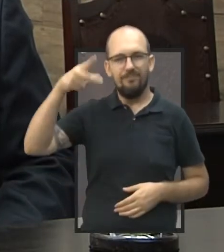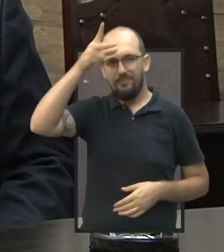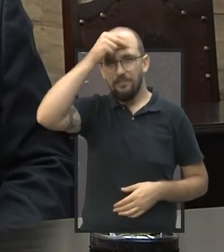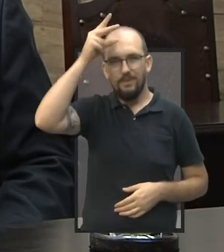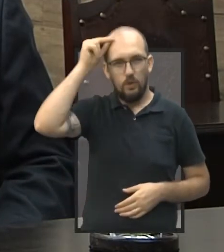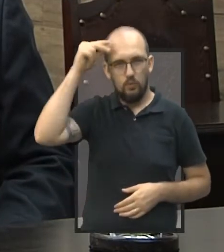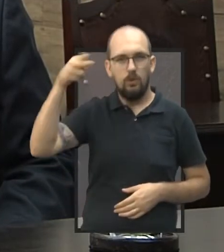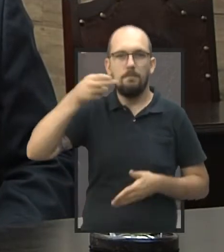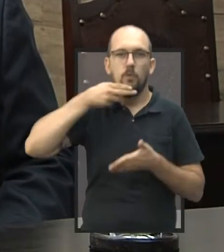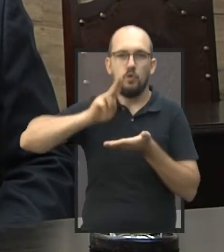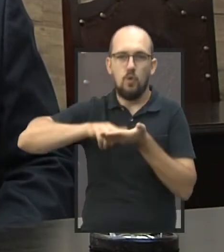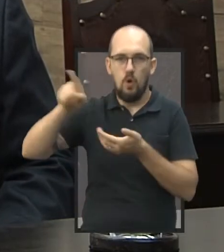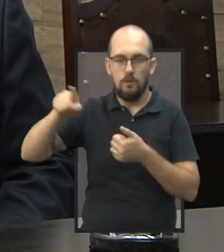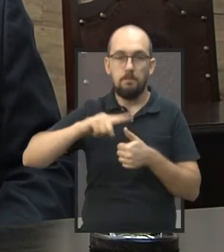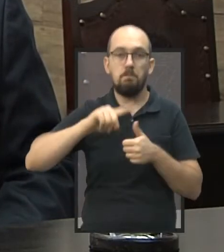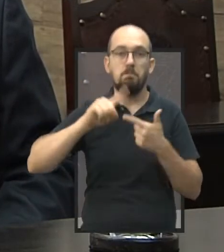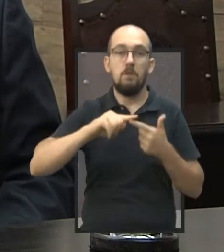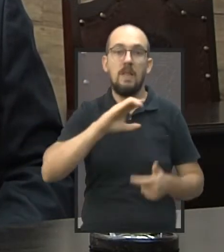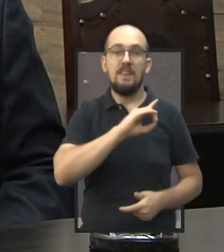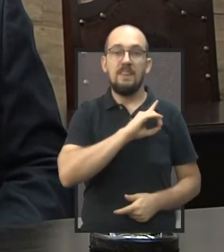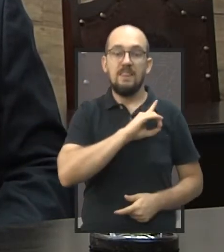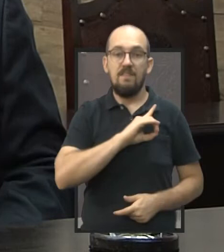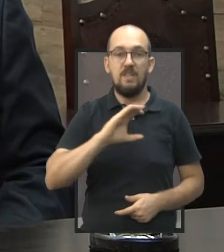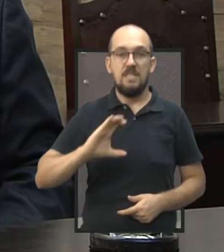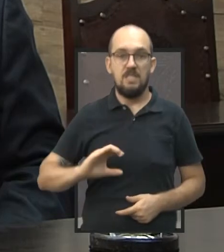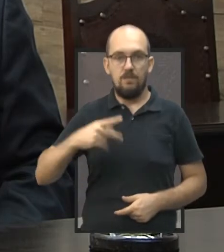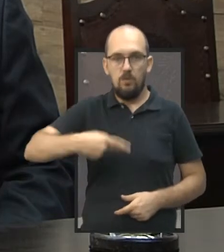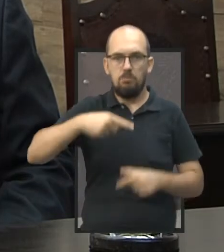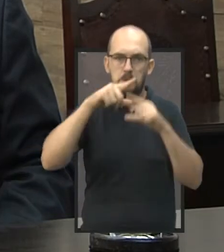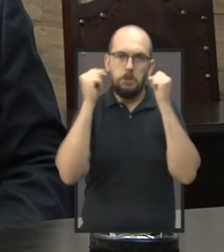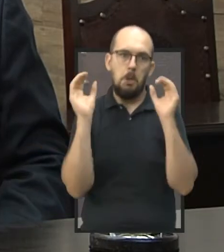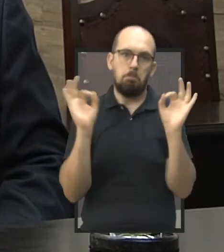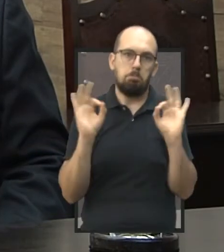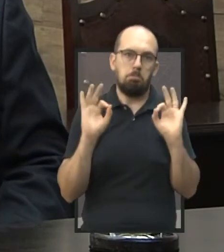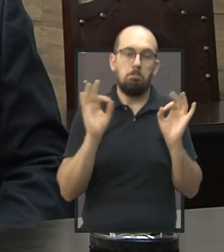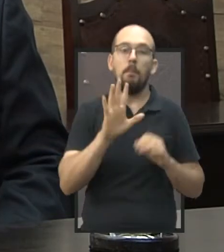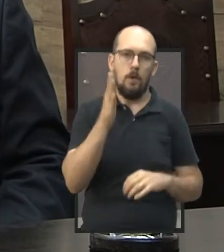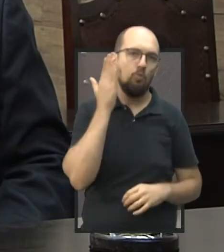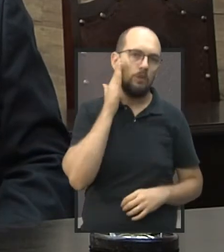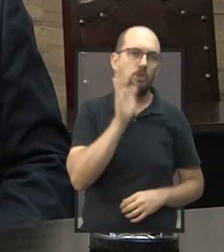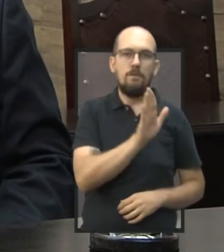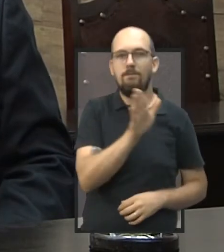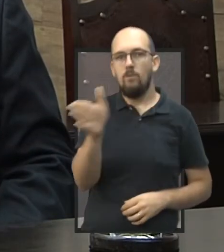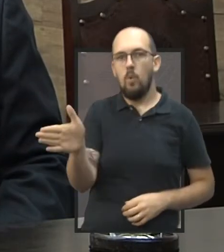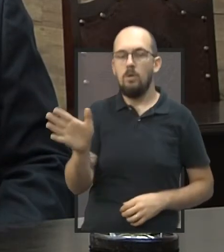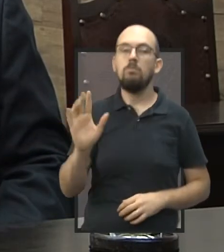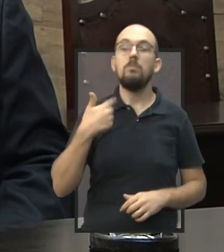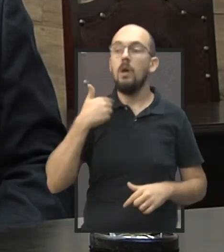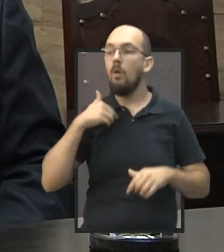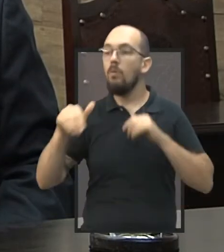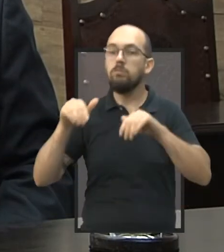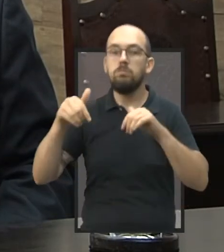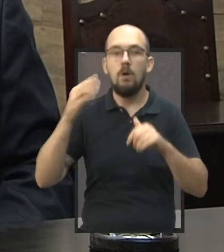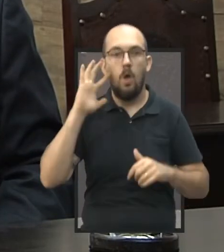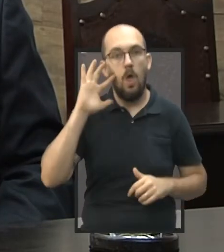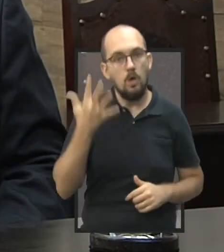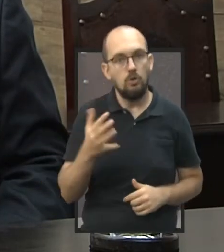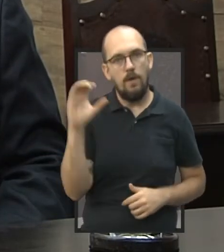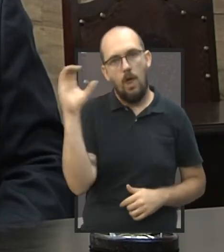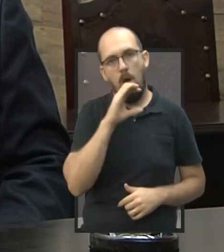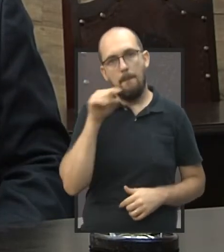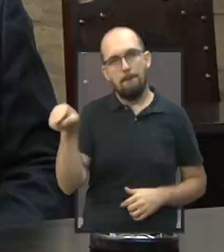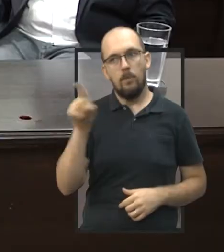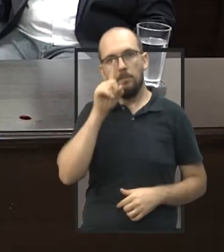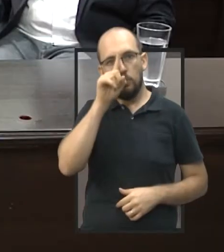prefeitura de lá. A defesa civil de Jaú não me deu uma resposta ainda, mas eu sei que eles já foram no local e a gente está correndo atrás para resolver o mais rápido